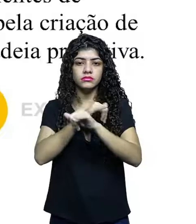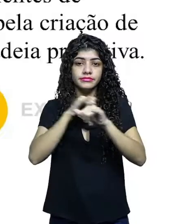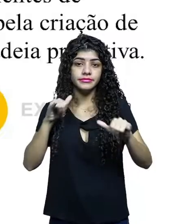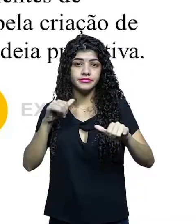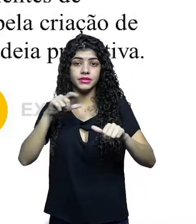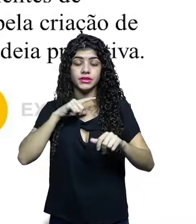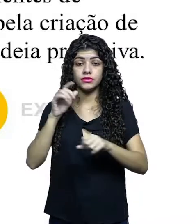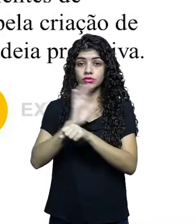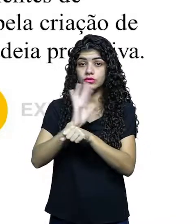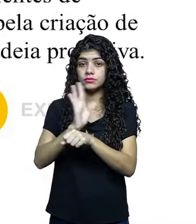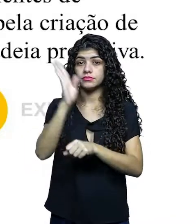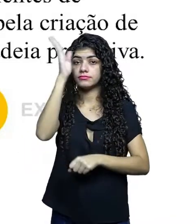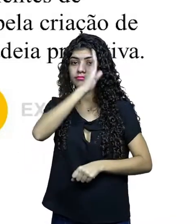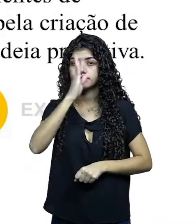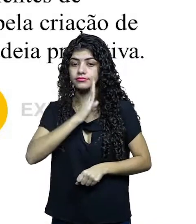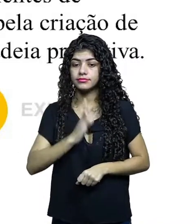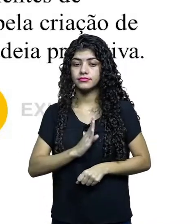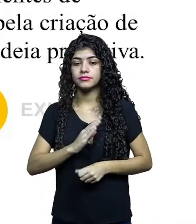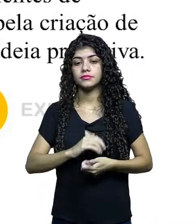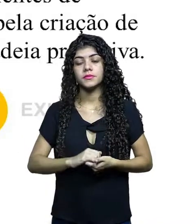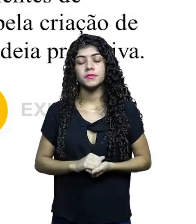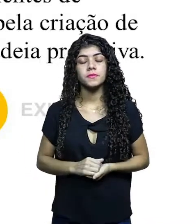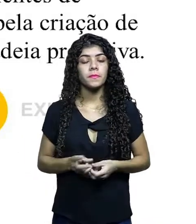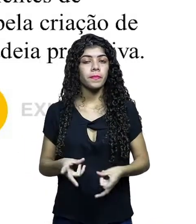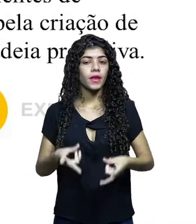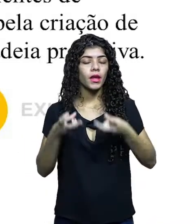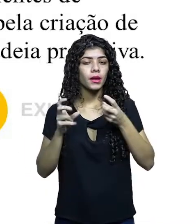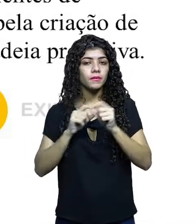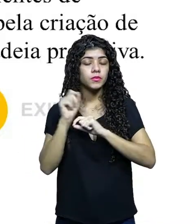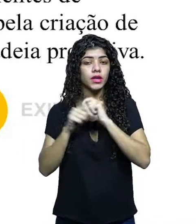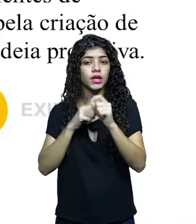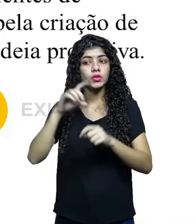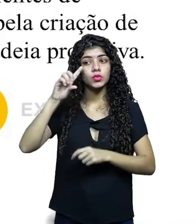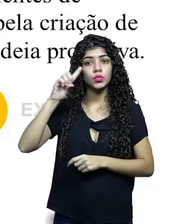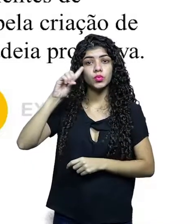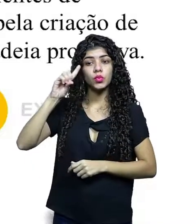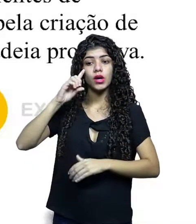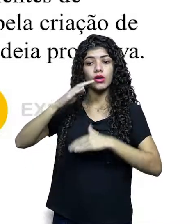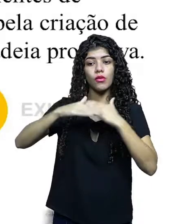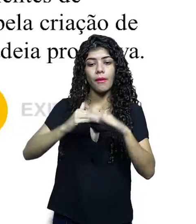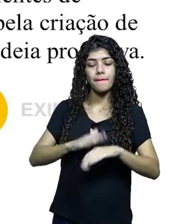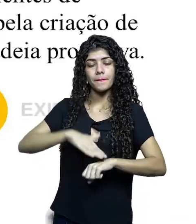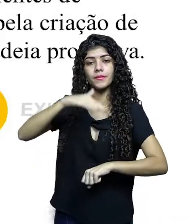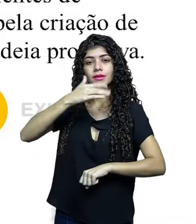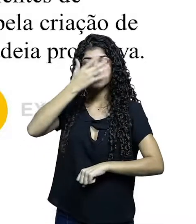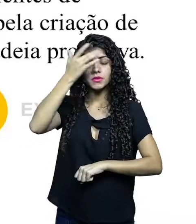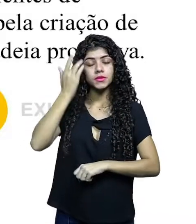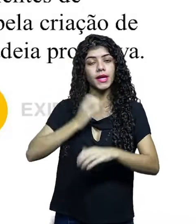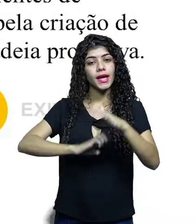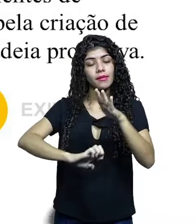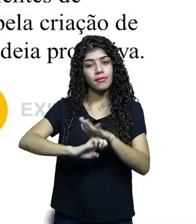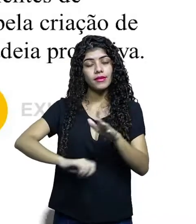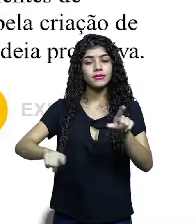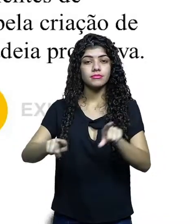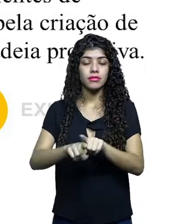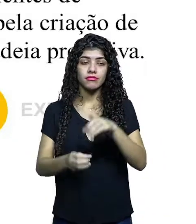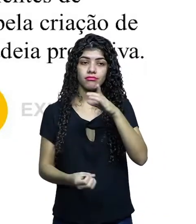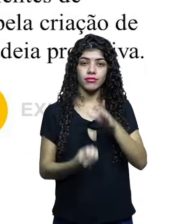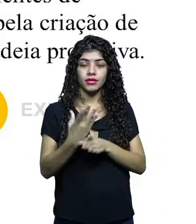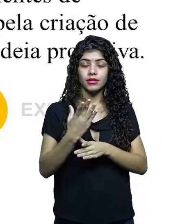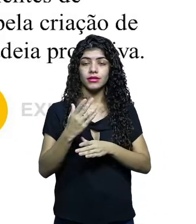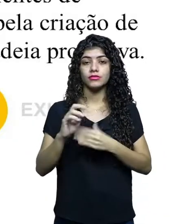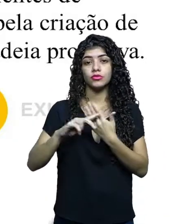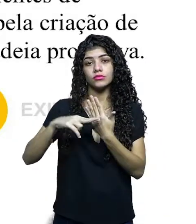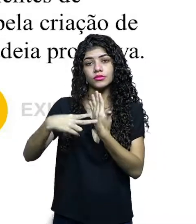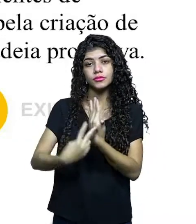Observatório do Cinema Brasileiro, de Ancine, percebemos que a cada ano aumenta a quantidade de empresas produtoras e,